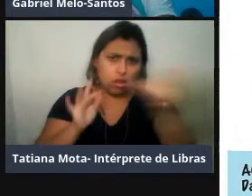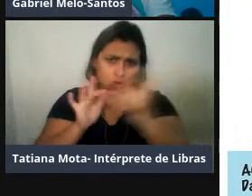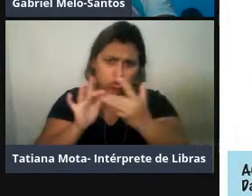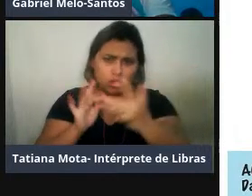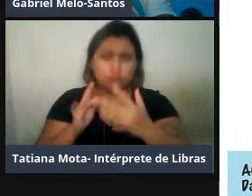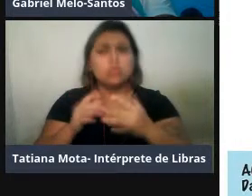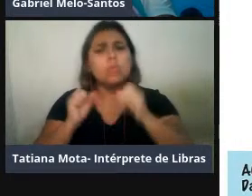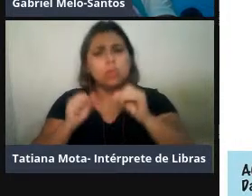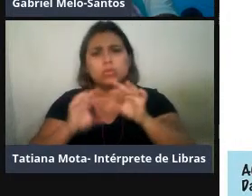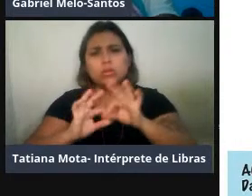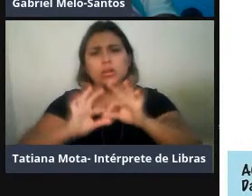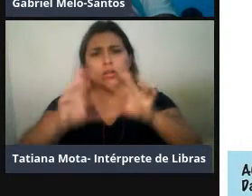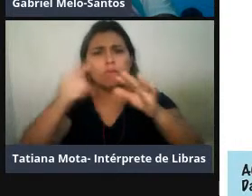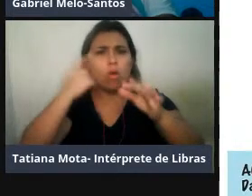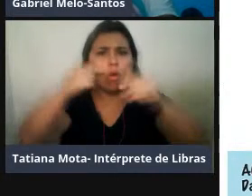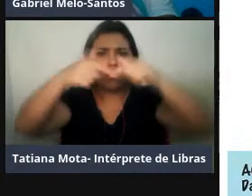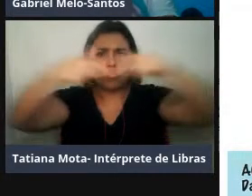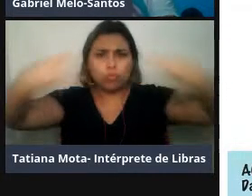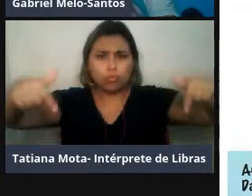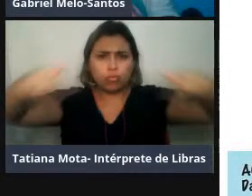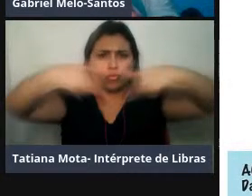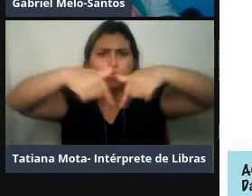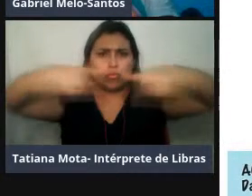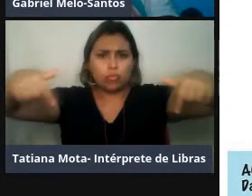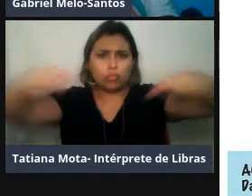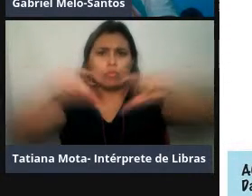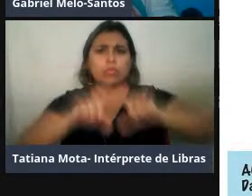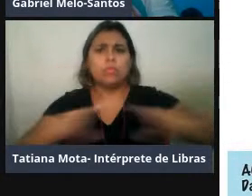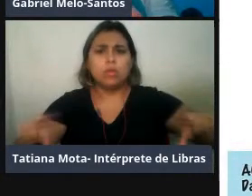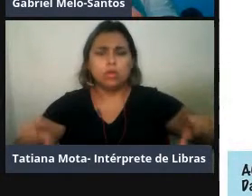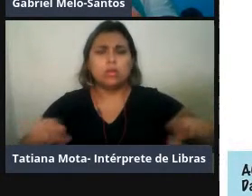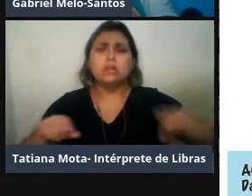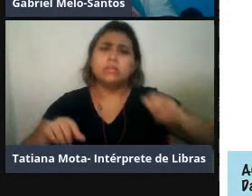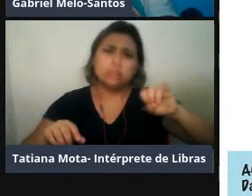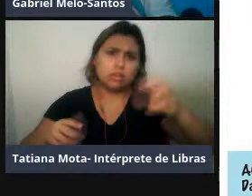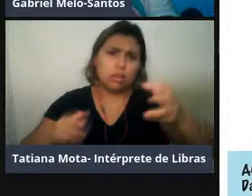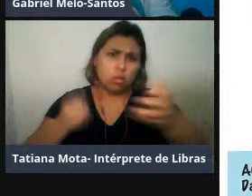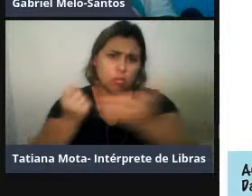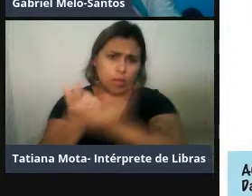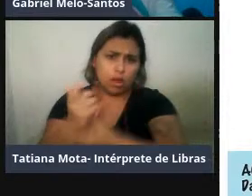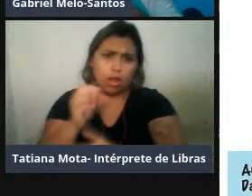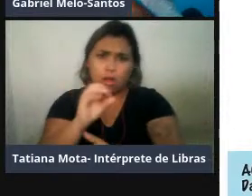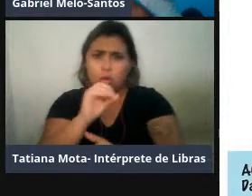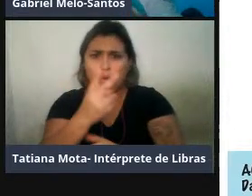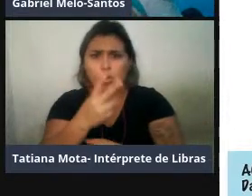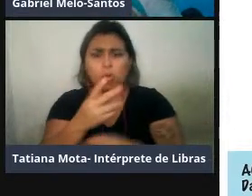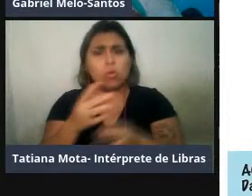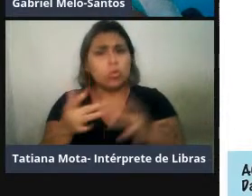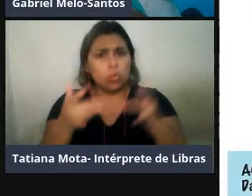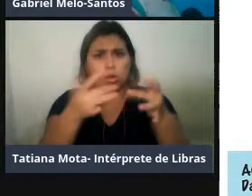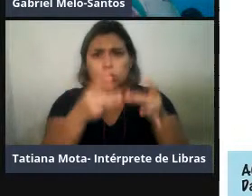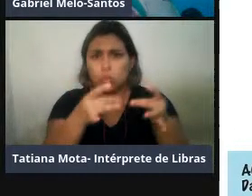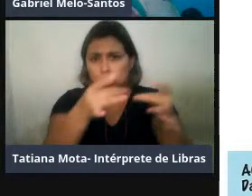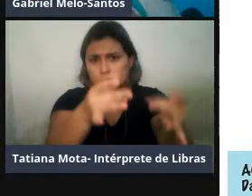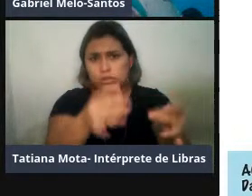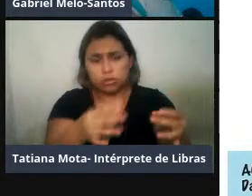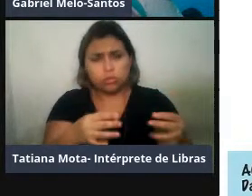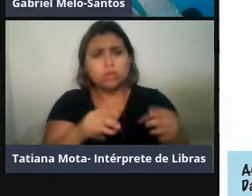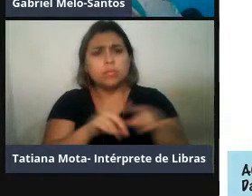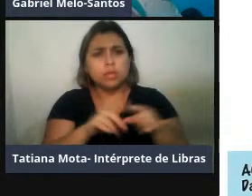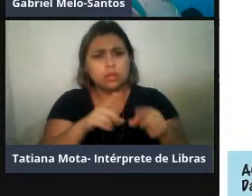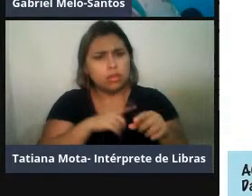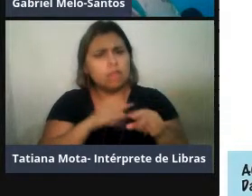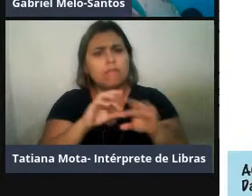contatos aqui embaixo. Se quiserem doar ou comprar, a gente tem uma lojinha, se vocês fizerem comendo, gente tem mais de 30